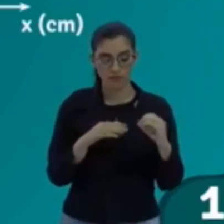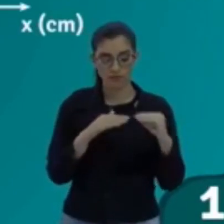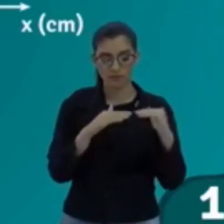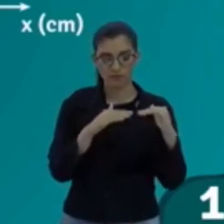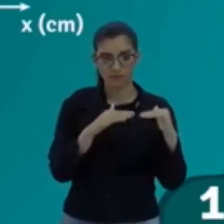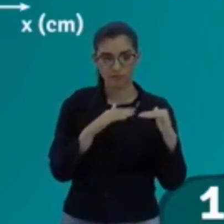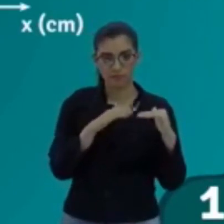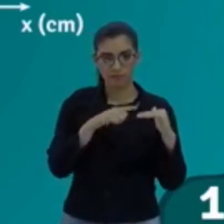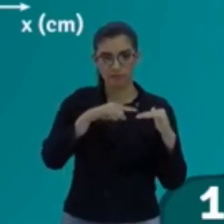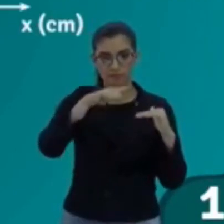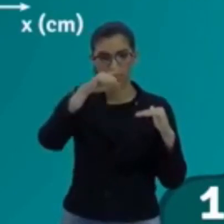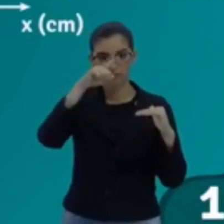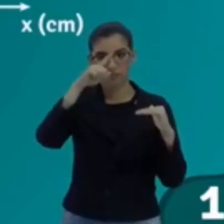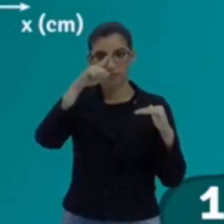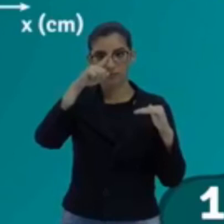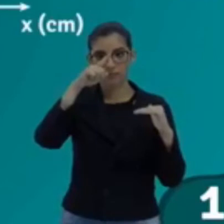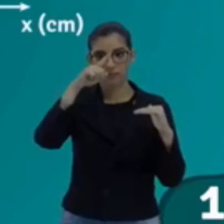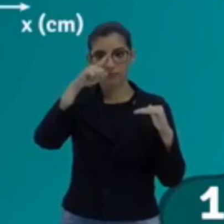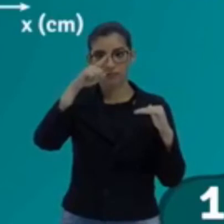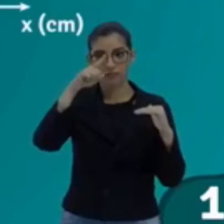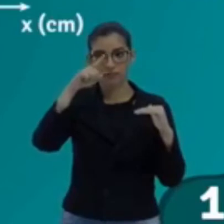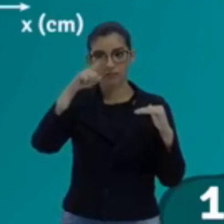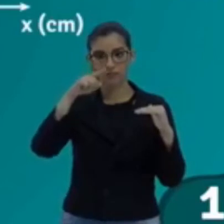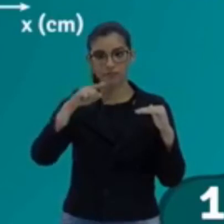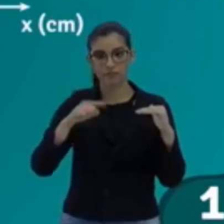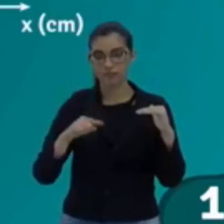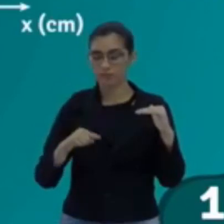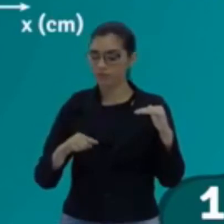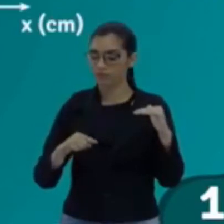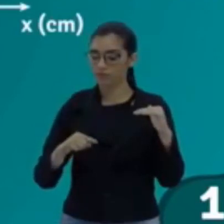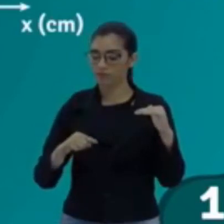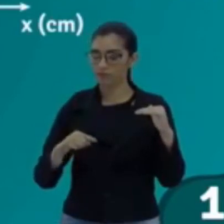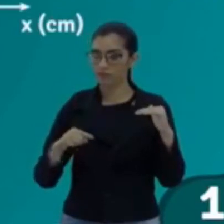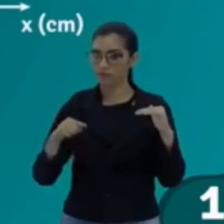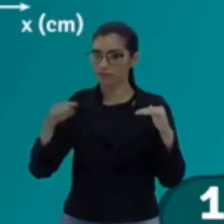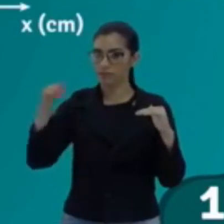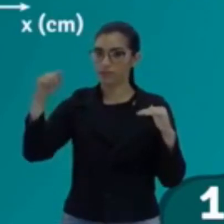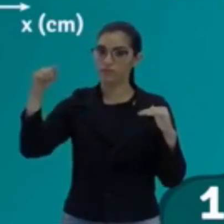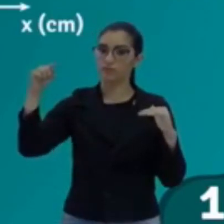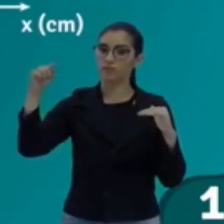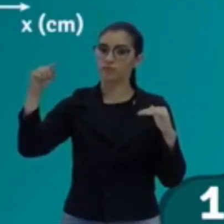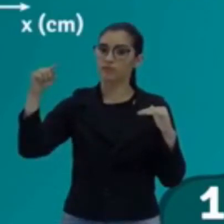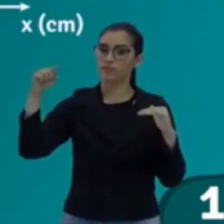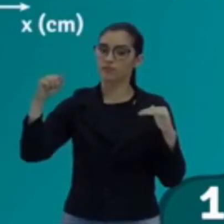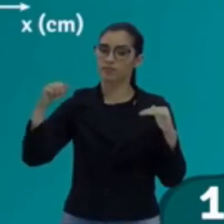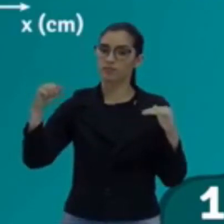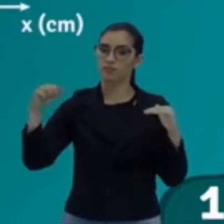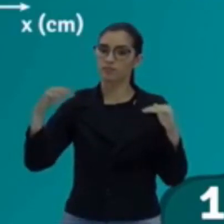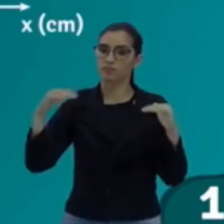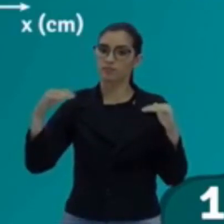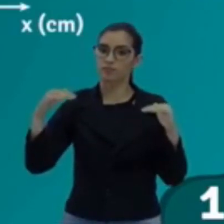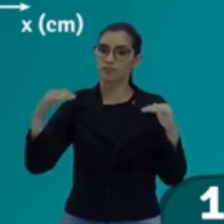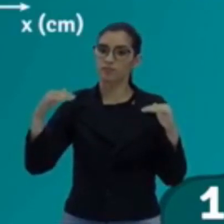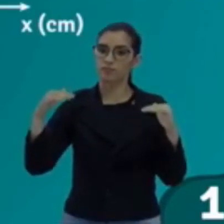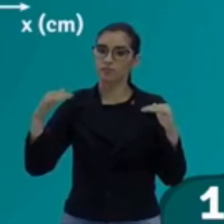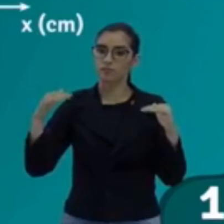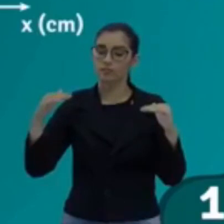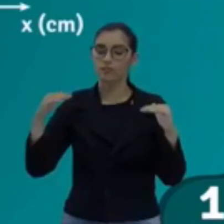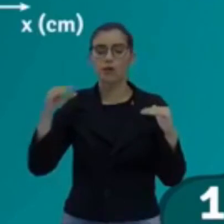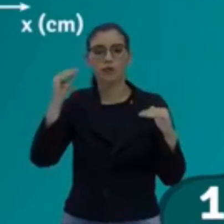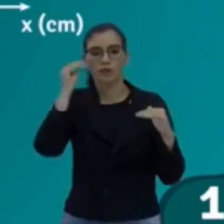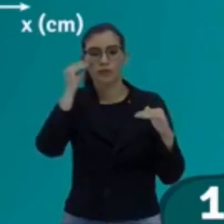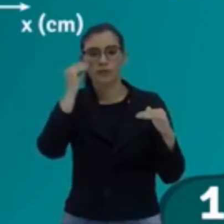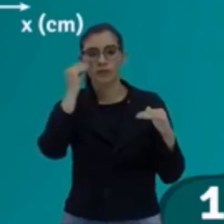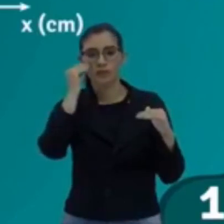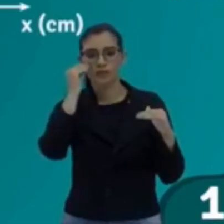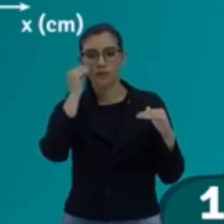e na crista chegar ao vale e voltar para a posição de equilíbrio. Tu observou